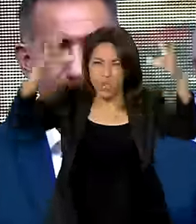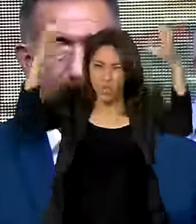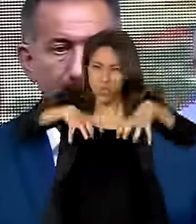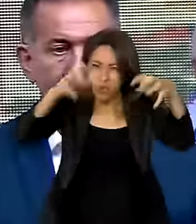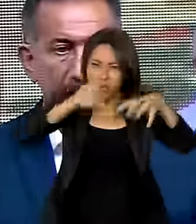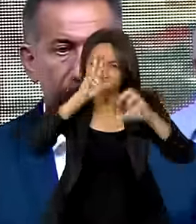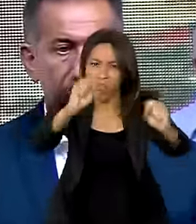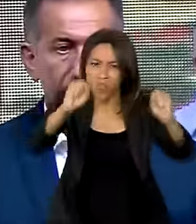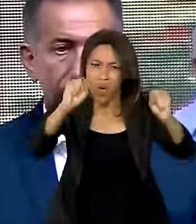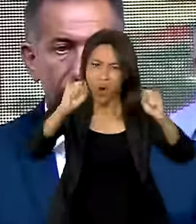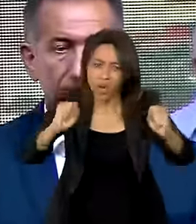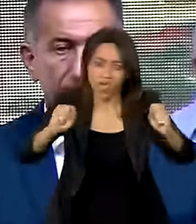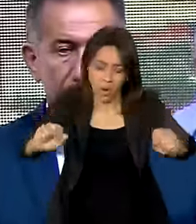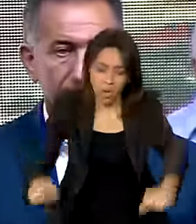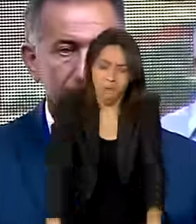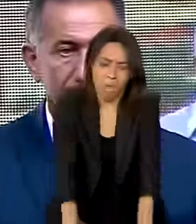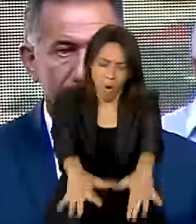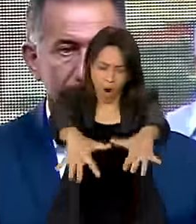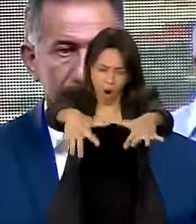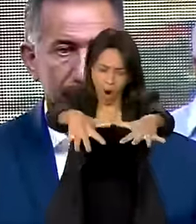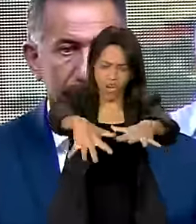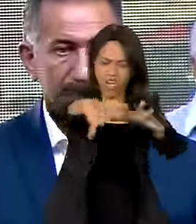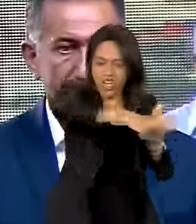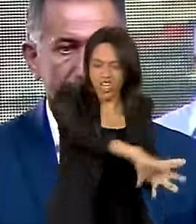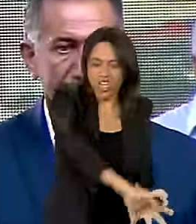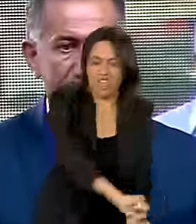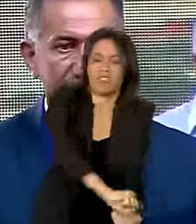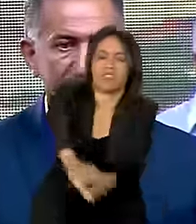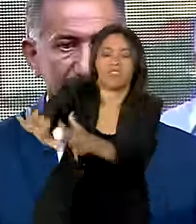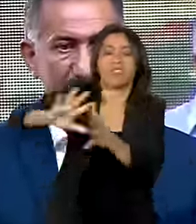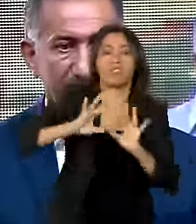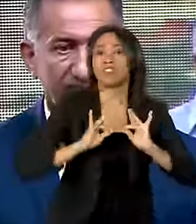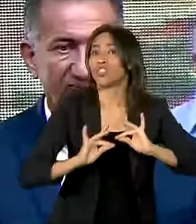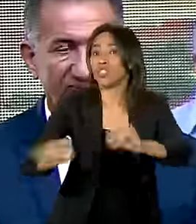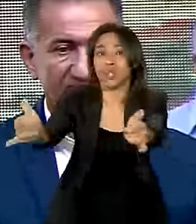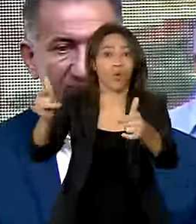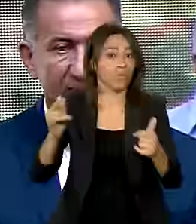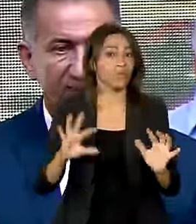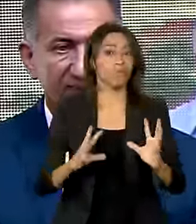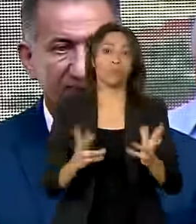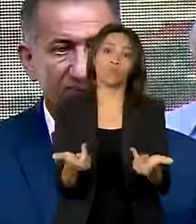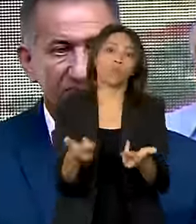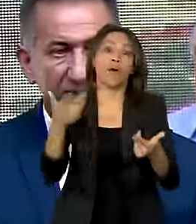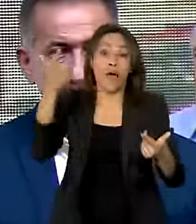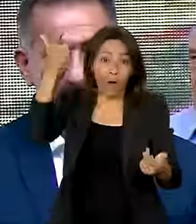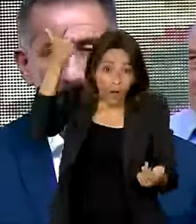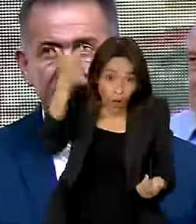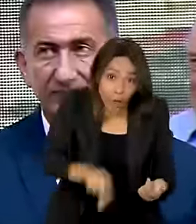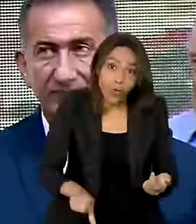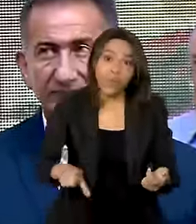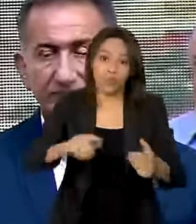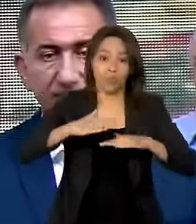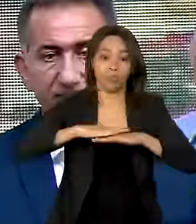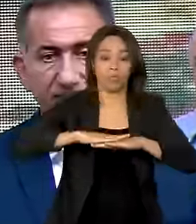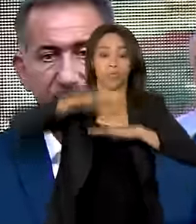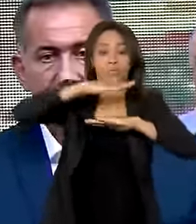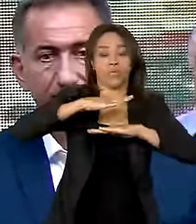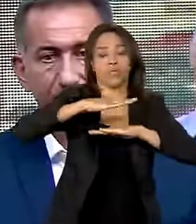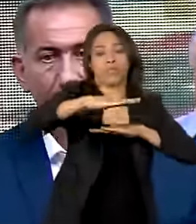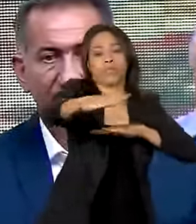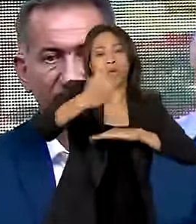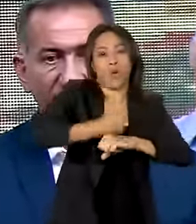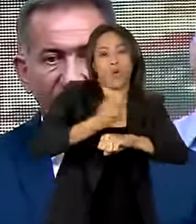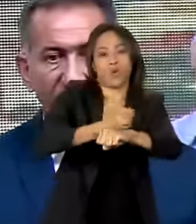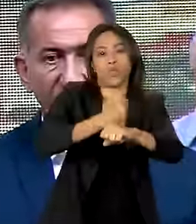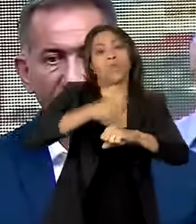forte com a drenagem afetada, leva o restante que tem. Com a drenagem funcionando já levou, mas para fazer a obra em cima tem que resolver